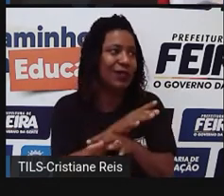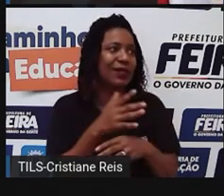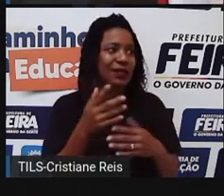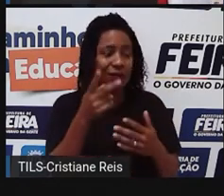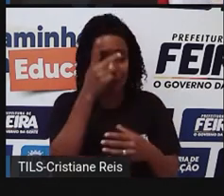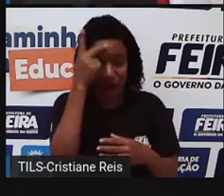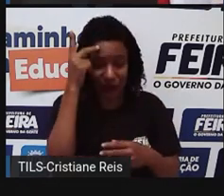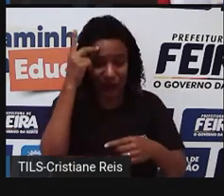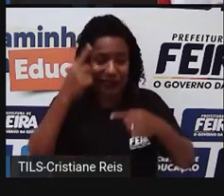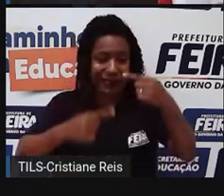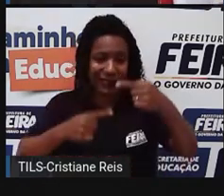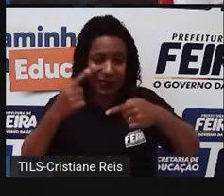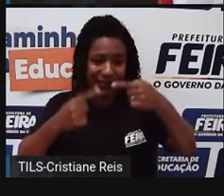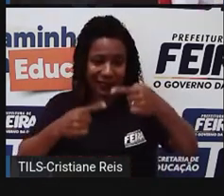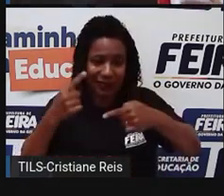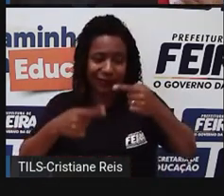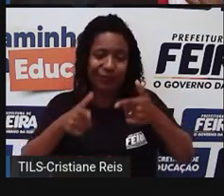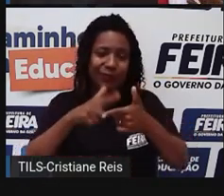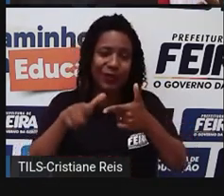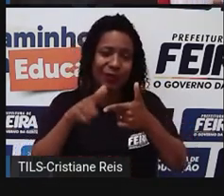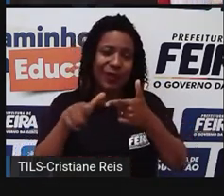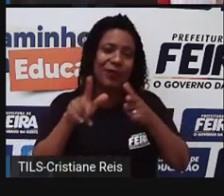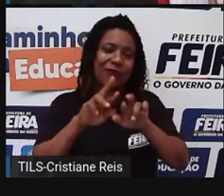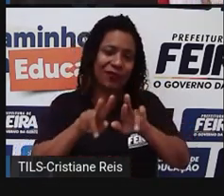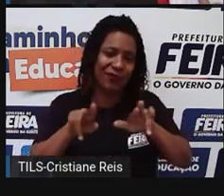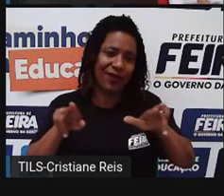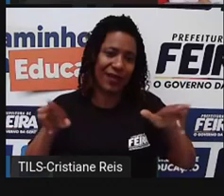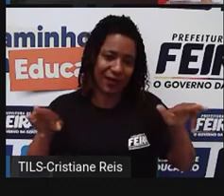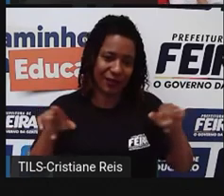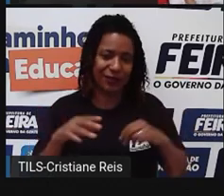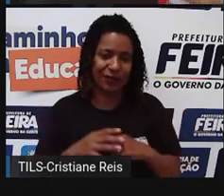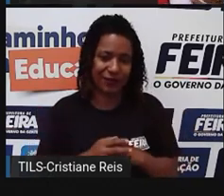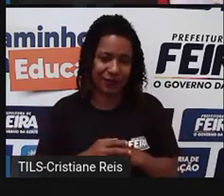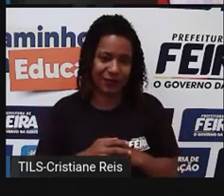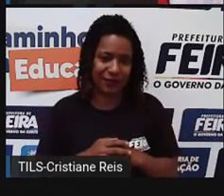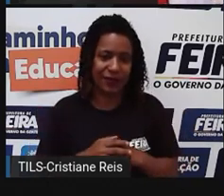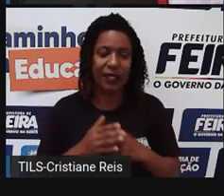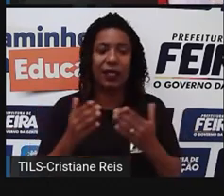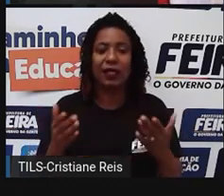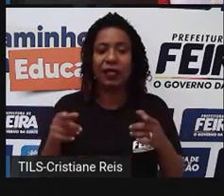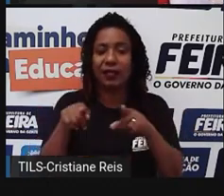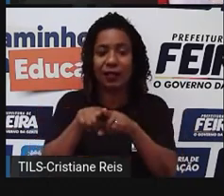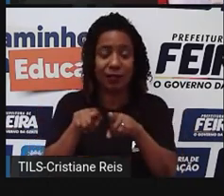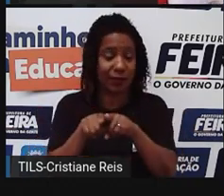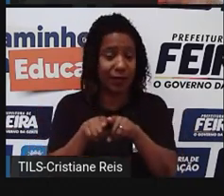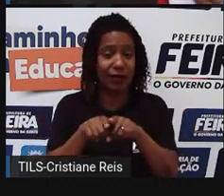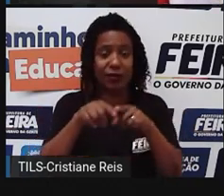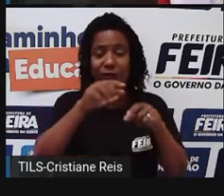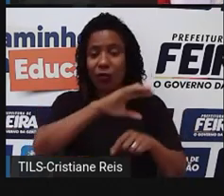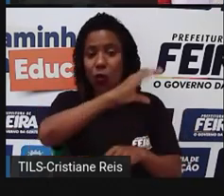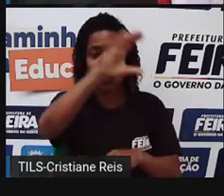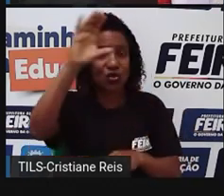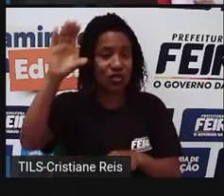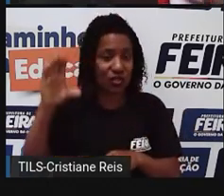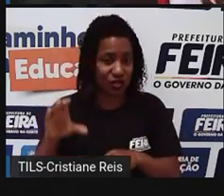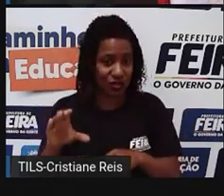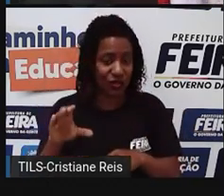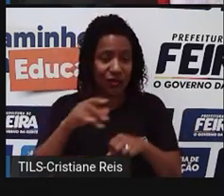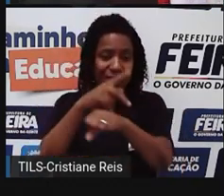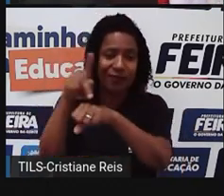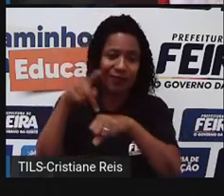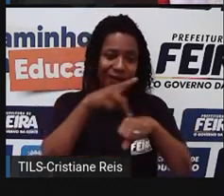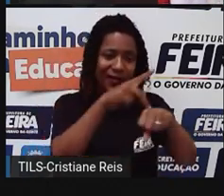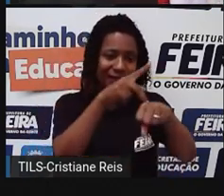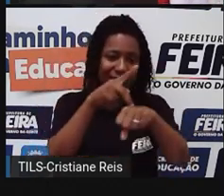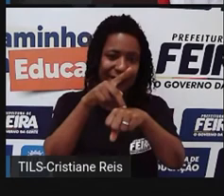conflituosa. Existem, né, embalizam assim, continentes, às vezes, que vários países, a exemplo,